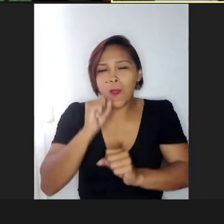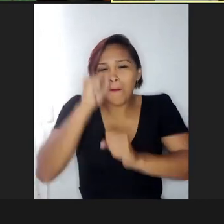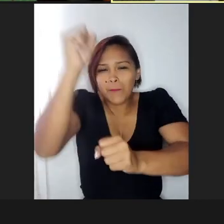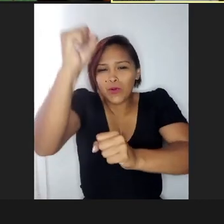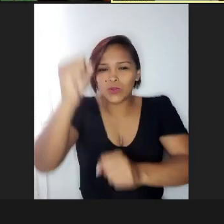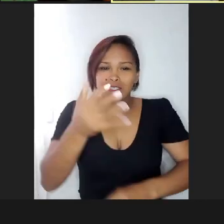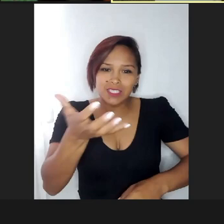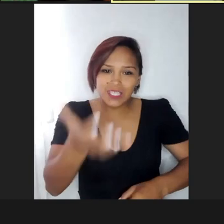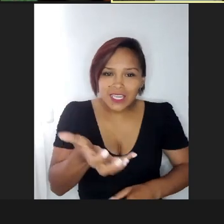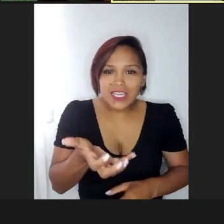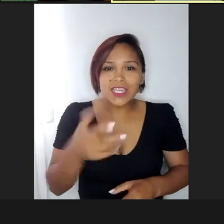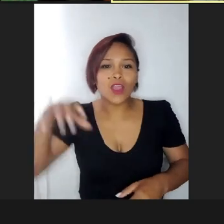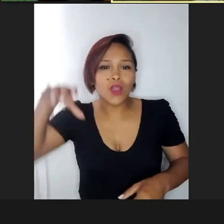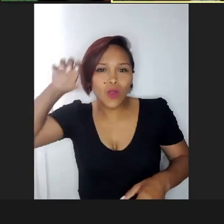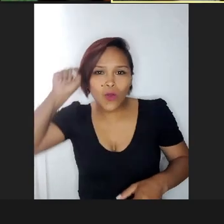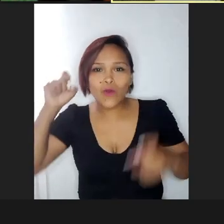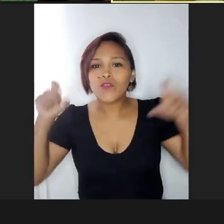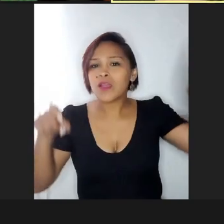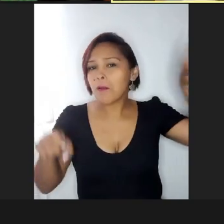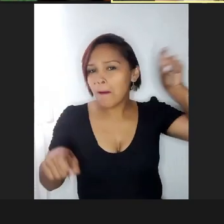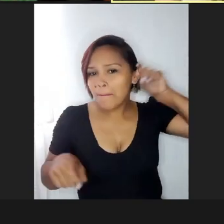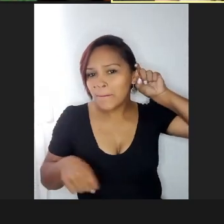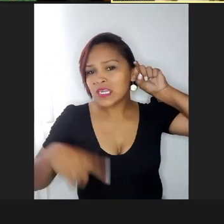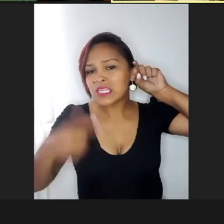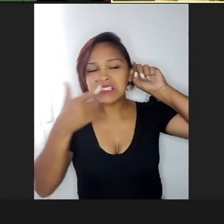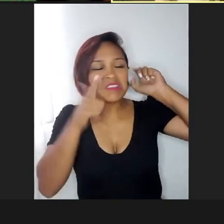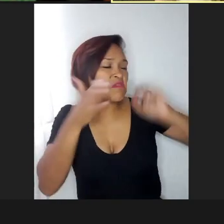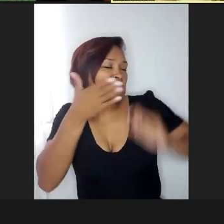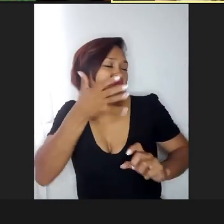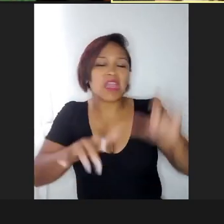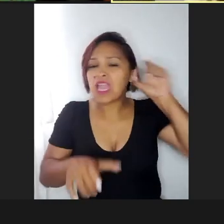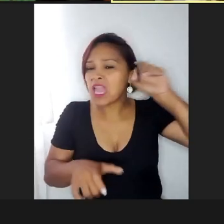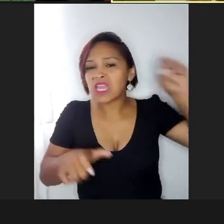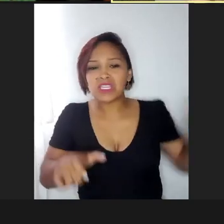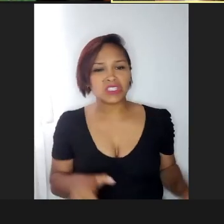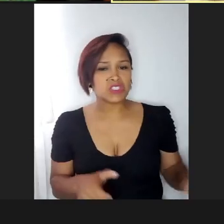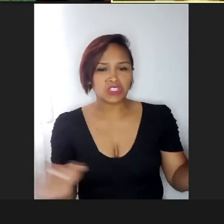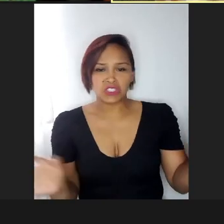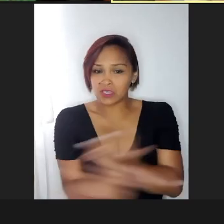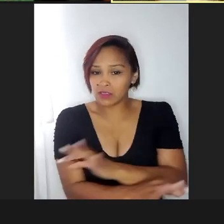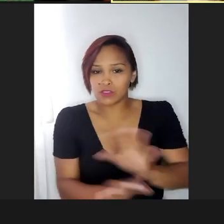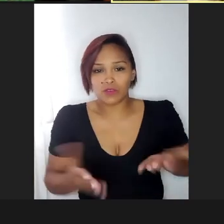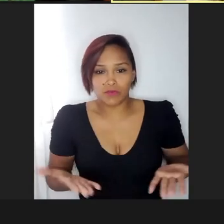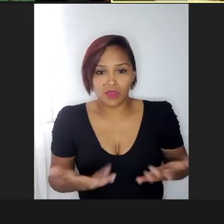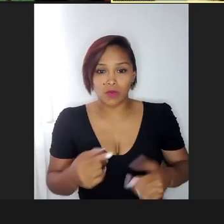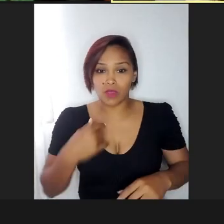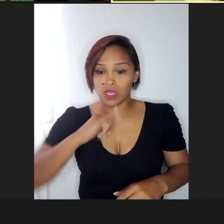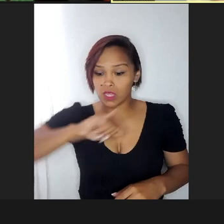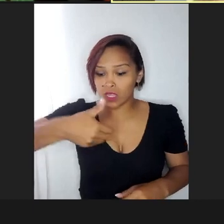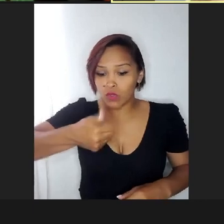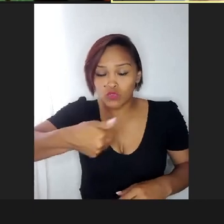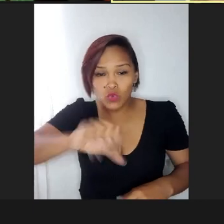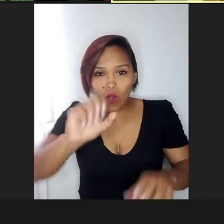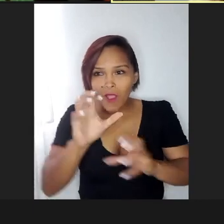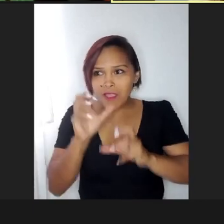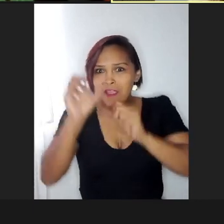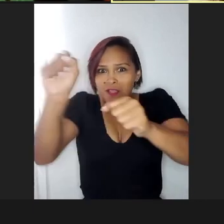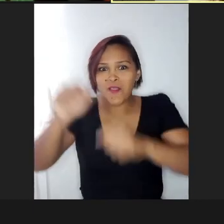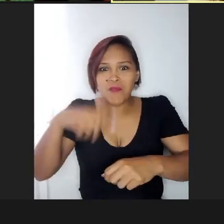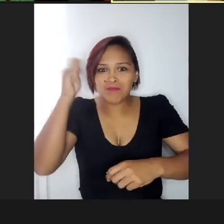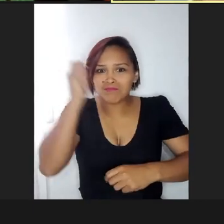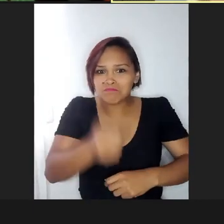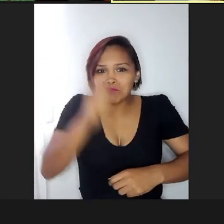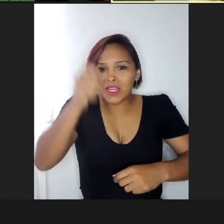encaixa o aparelhinho, se ele não quiser, ele solta esse aparelhinho, então o João tem esse super poder, e o João é menino muito legal,